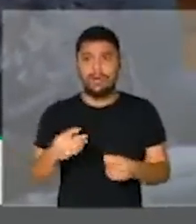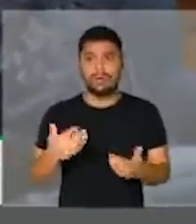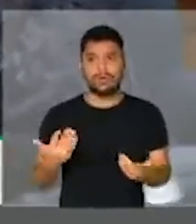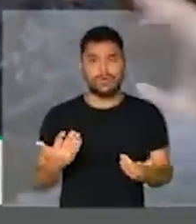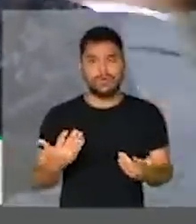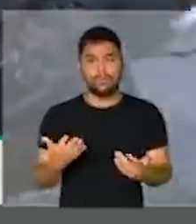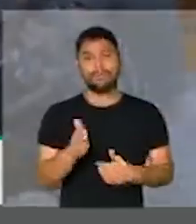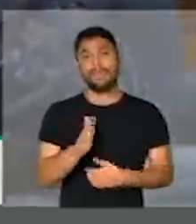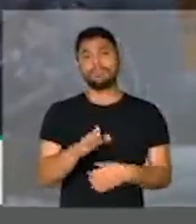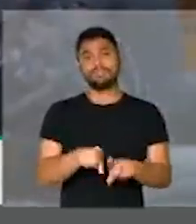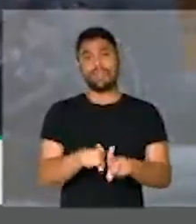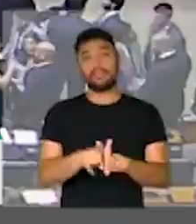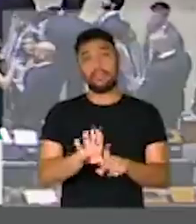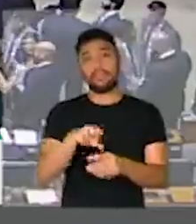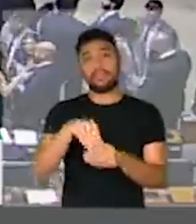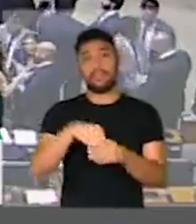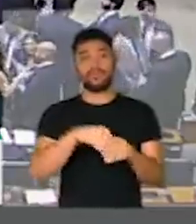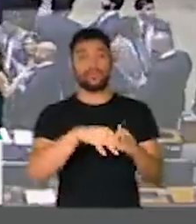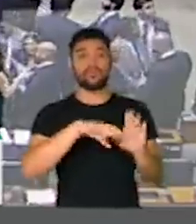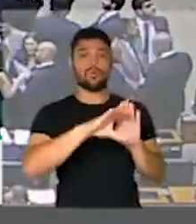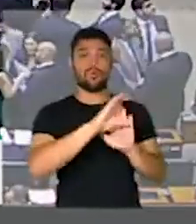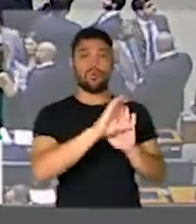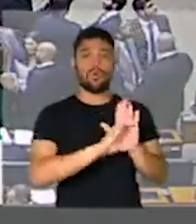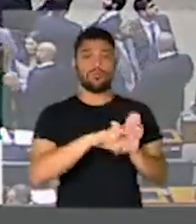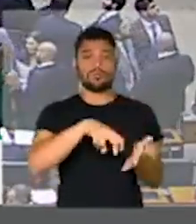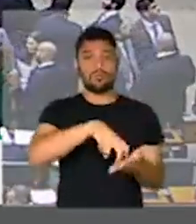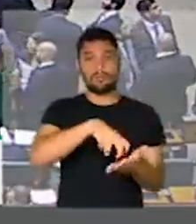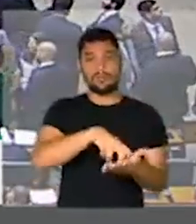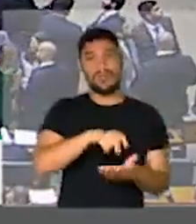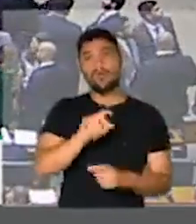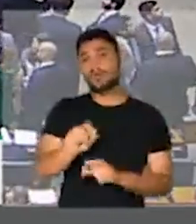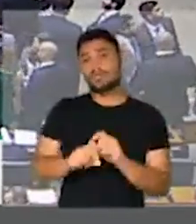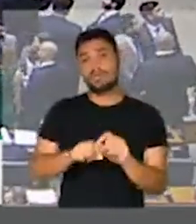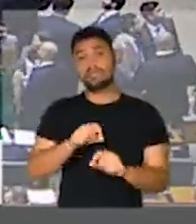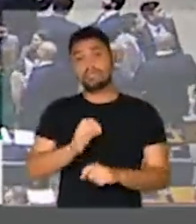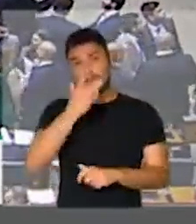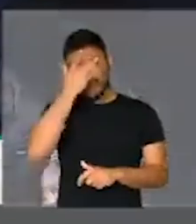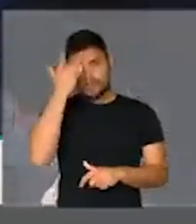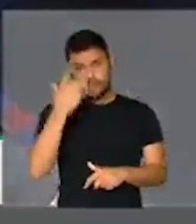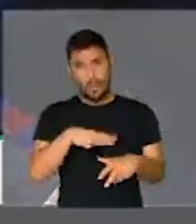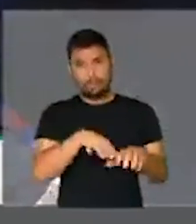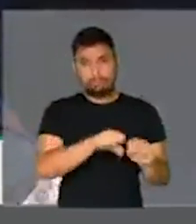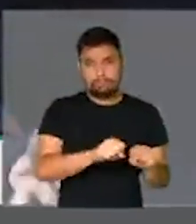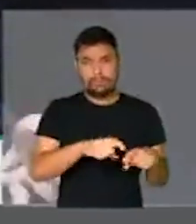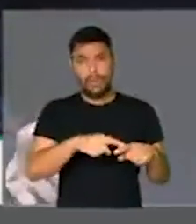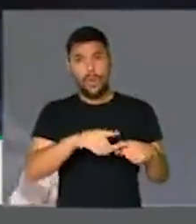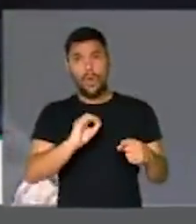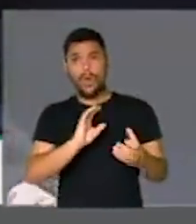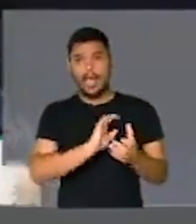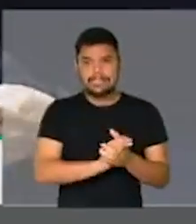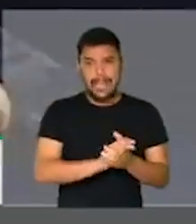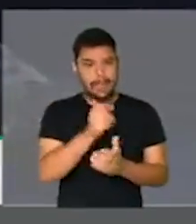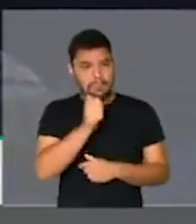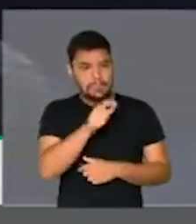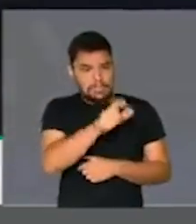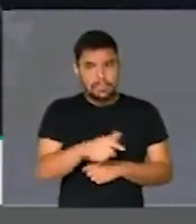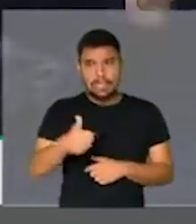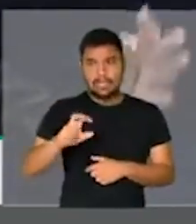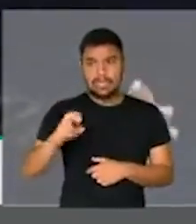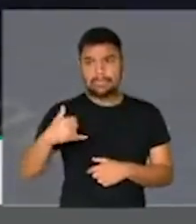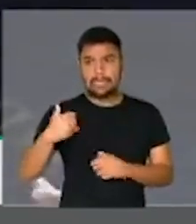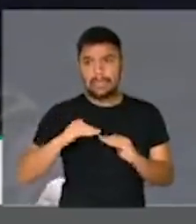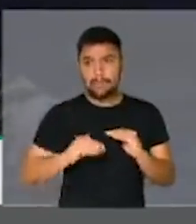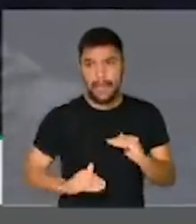Penal aquela possibilidade de que alguém que abusa, que explora ao casaco aquela menina ou